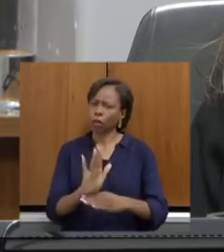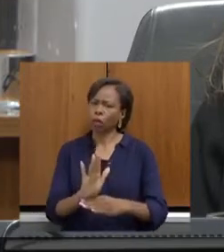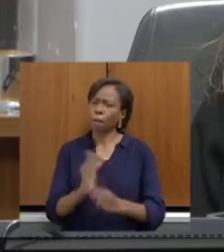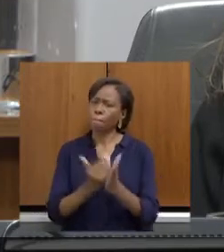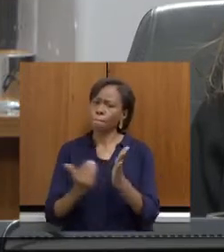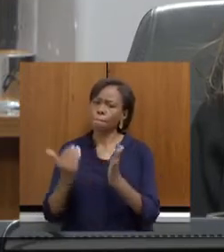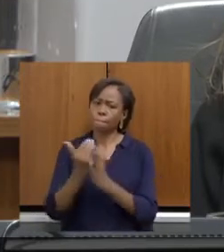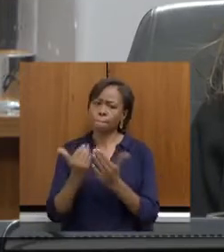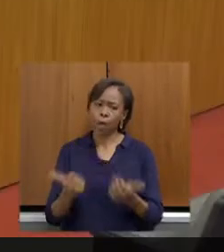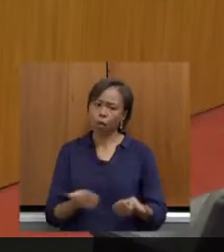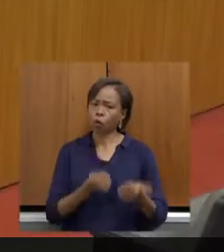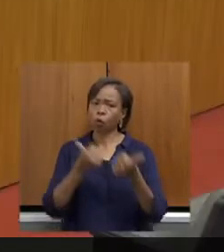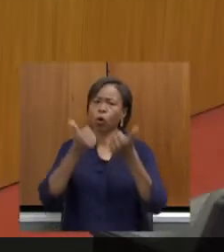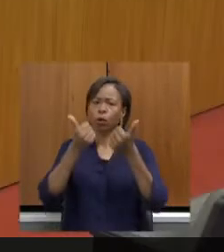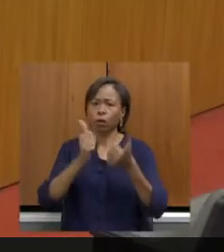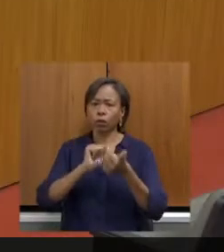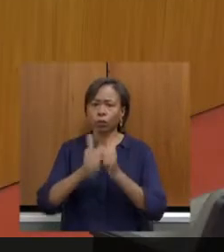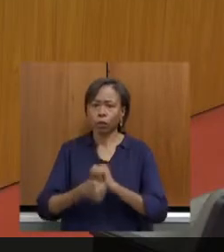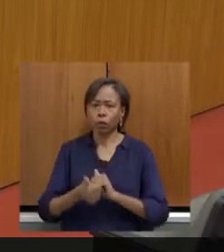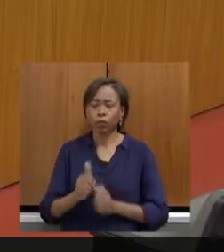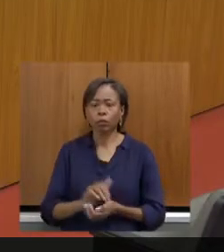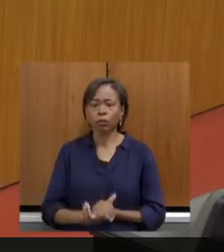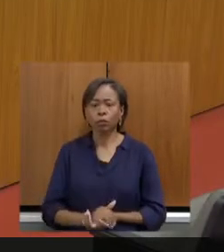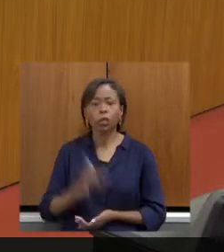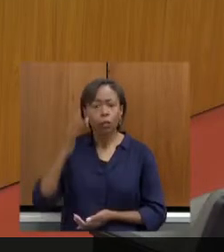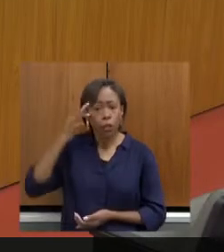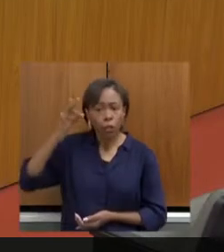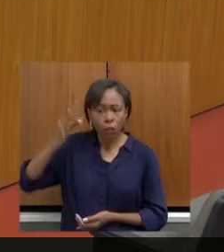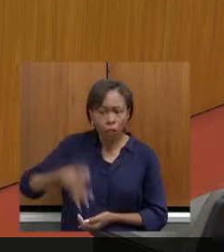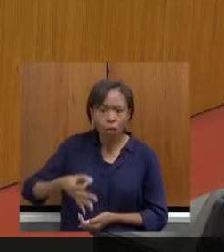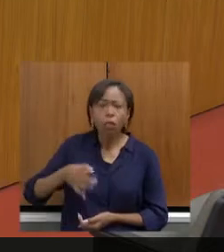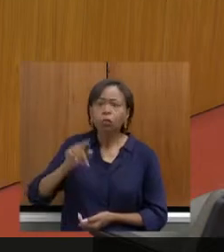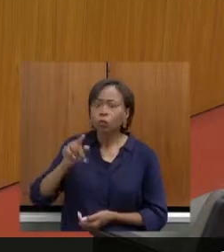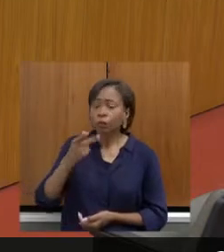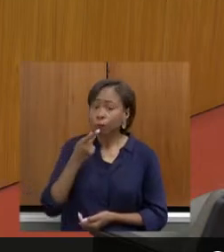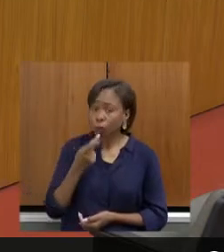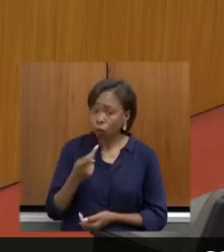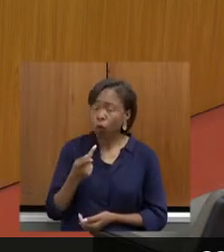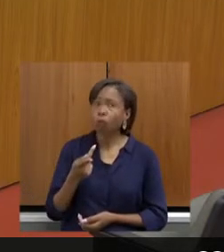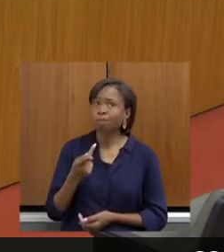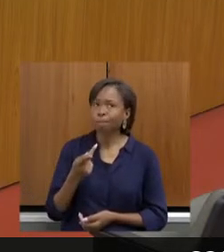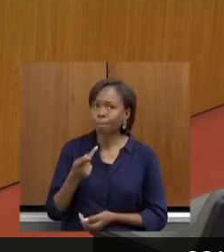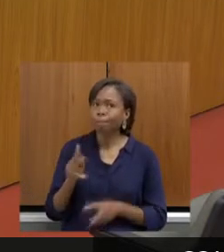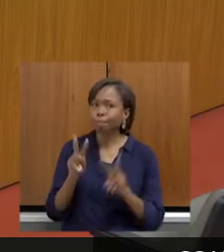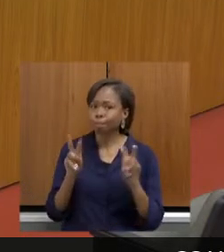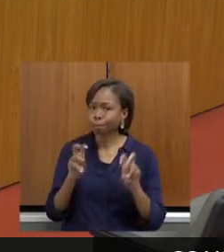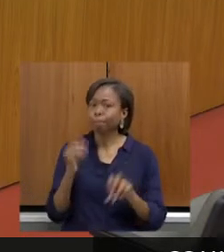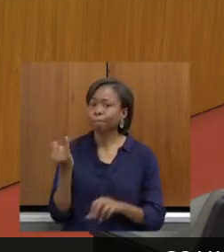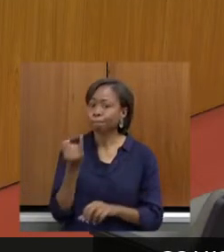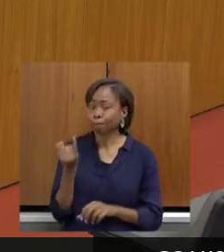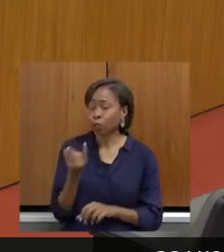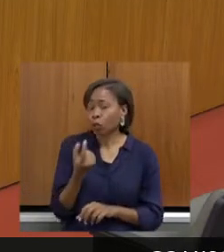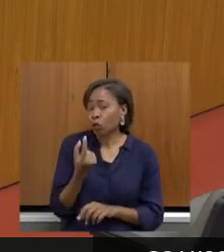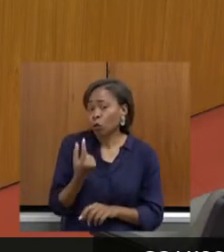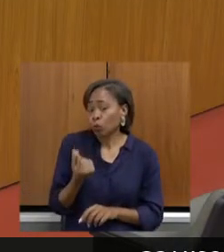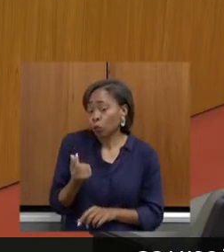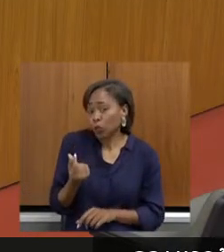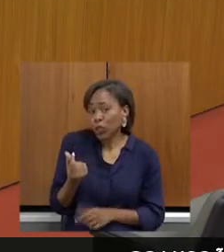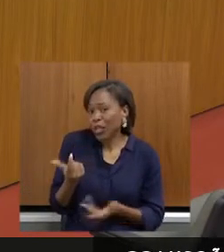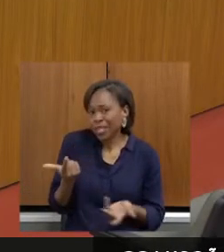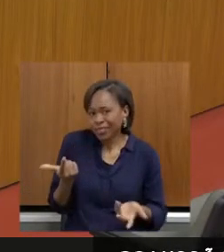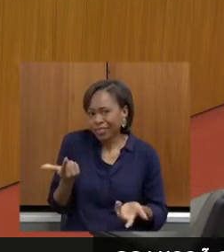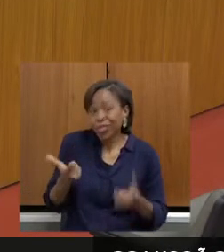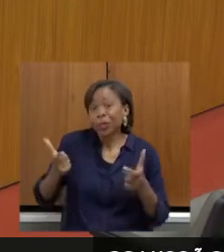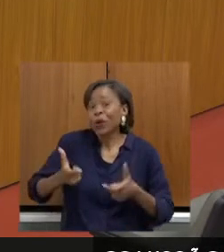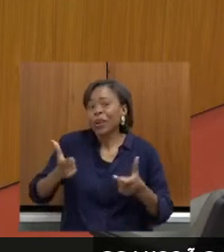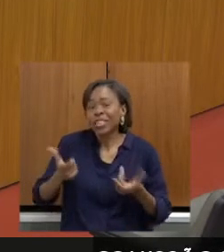aí na... Com certeza absoluta. E você tocou num assunto que é muito importante. O financiamento disso, de onde vem? Porque